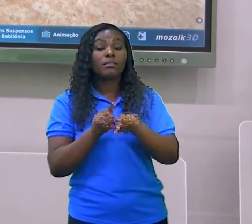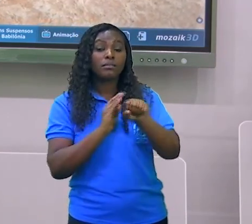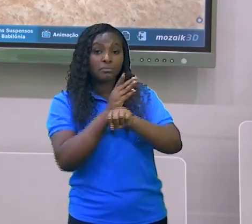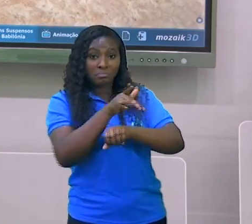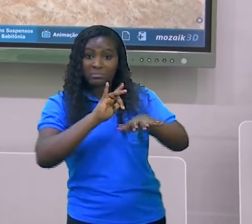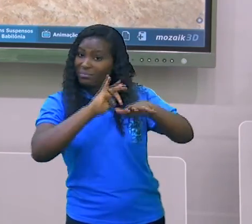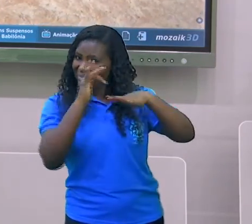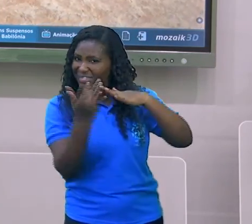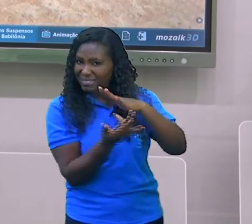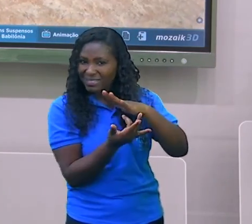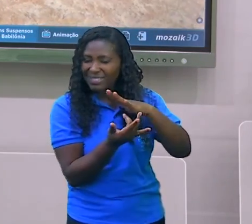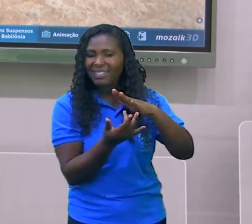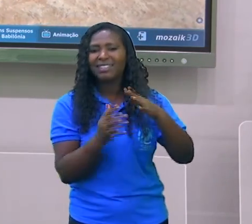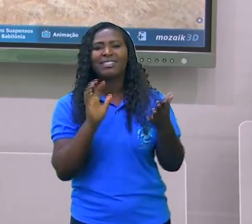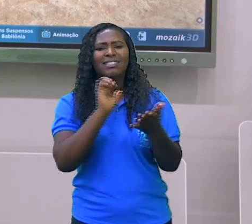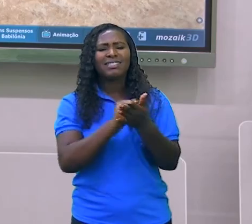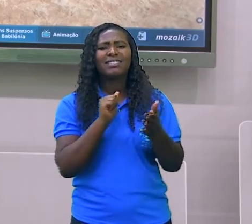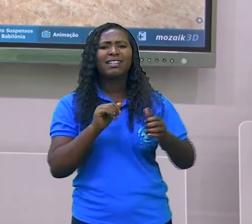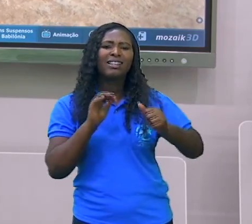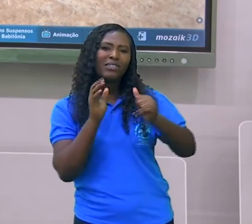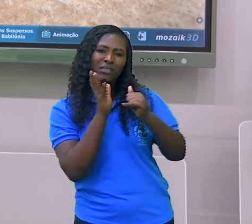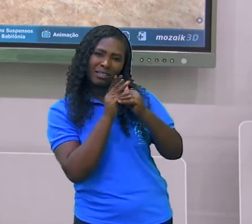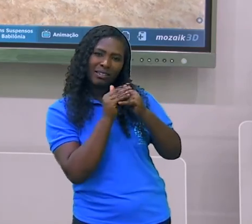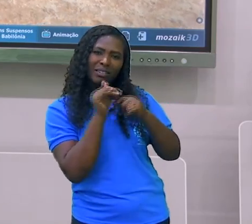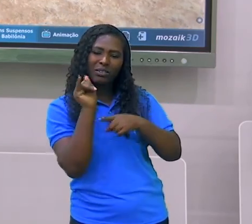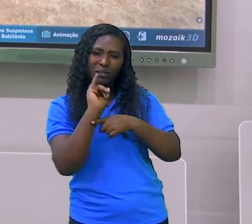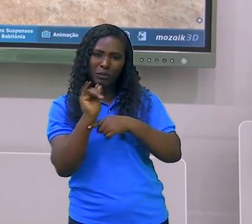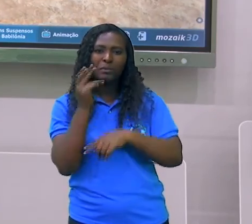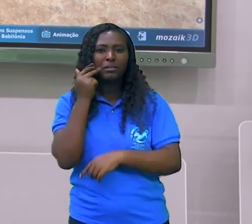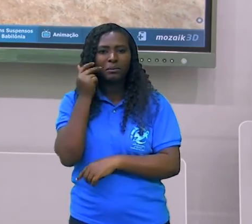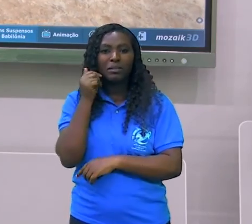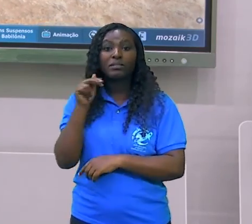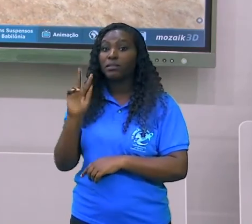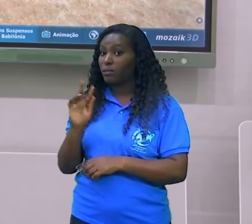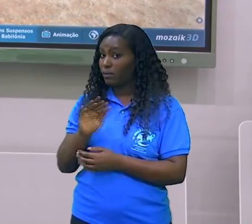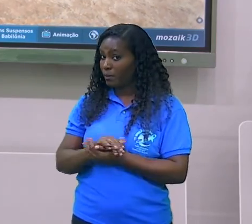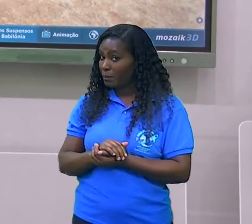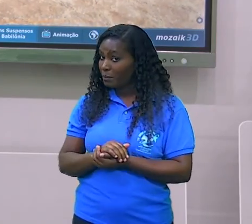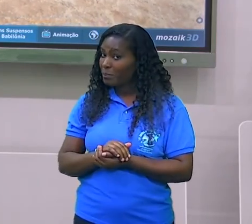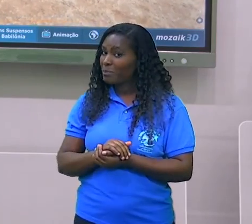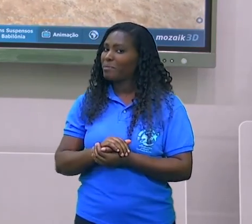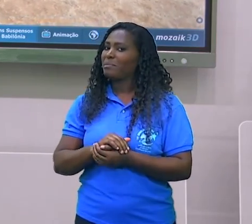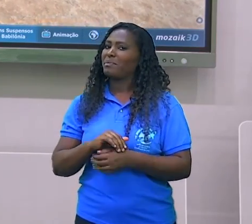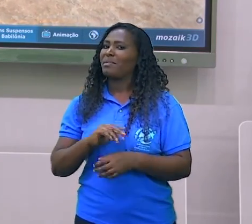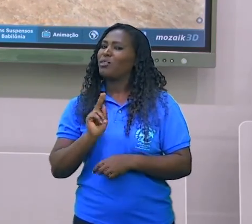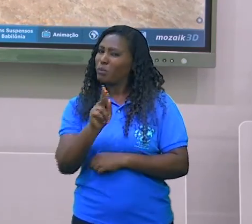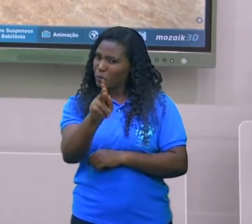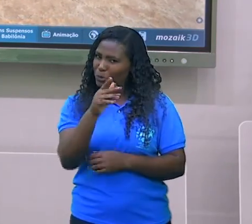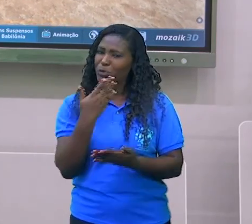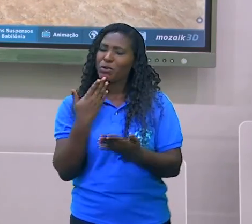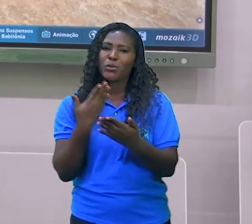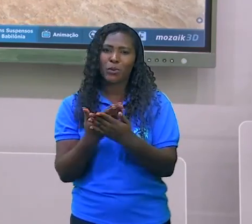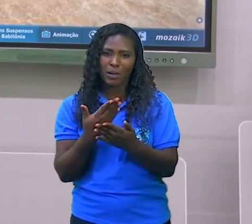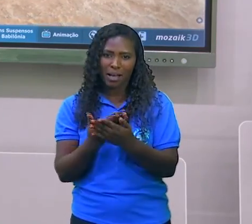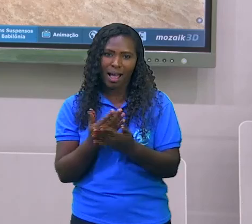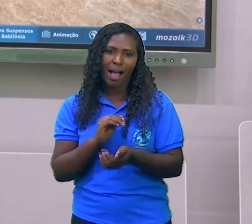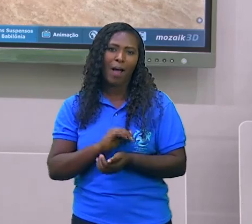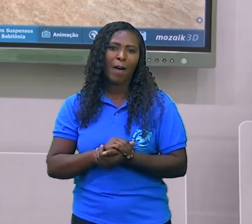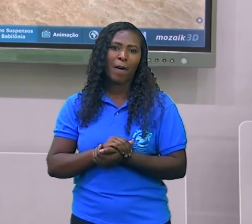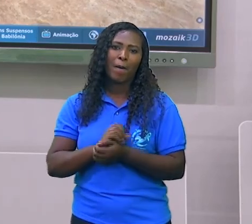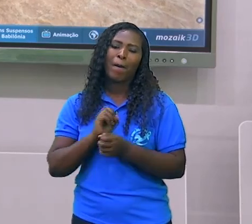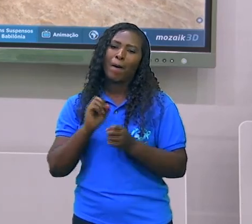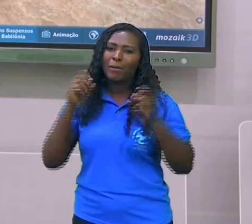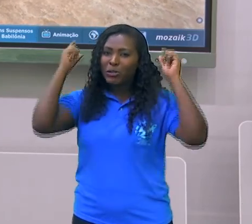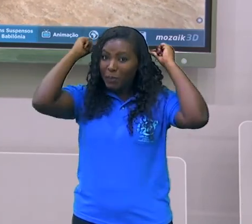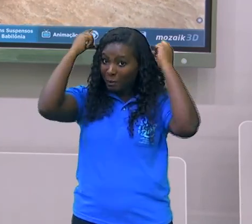as nossas redes sociais, se inscreva no nosso canal do YouTube SMEDGV. Vamos continuar com nossa